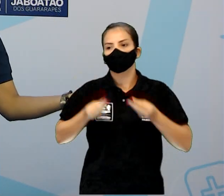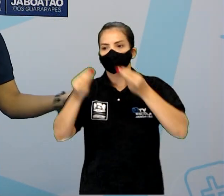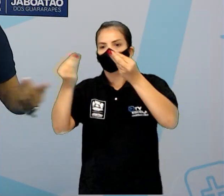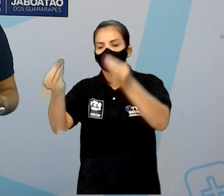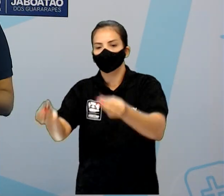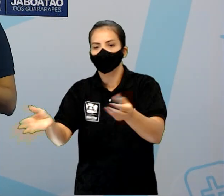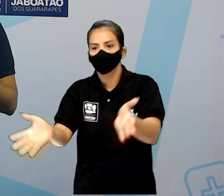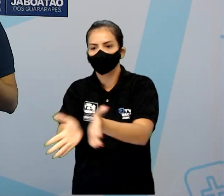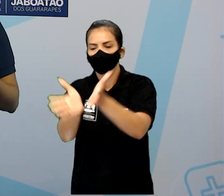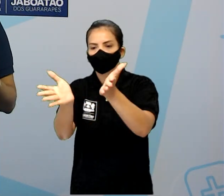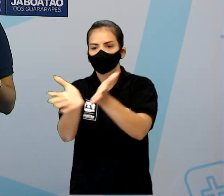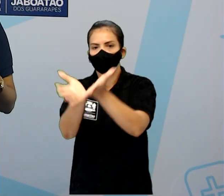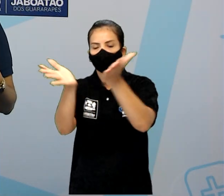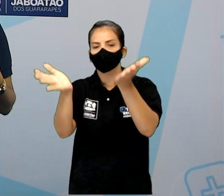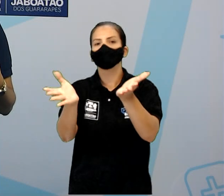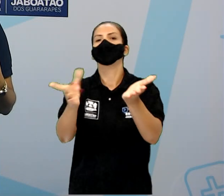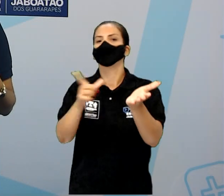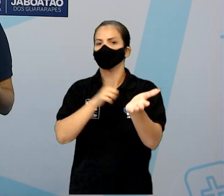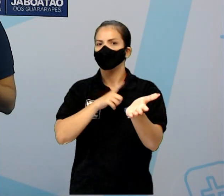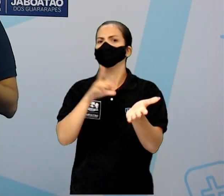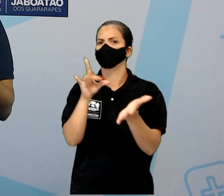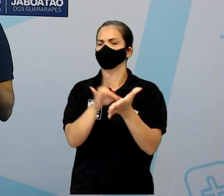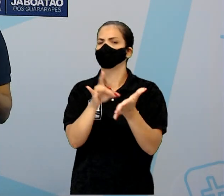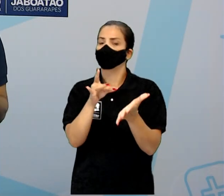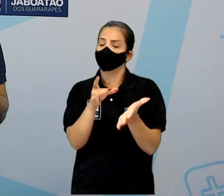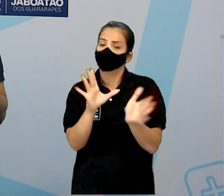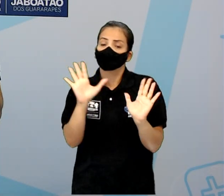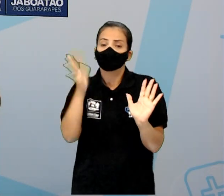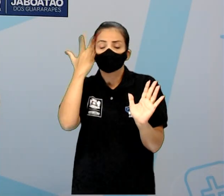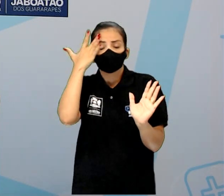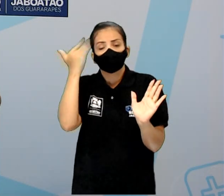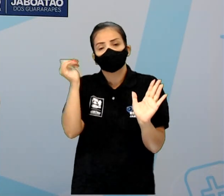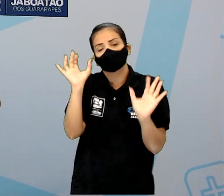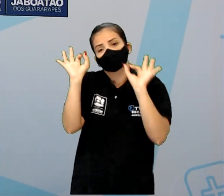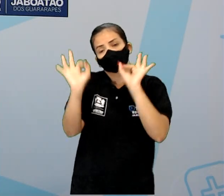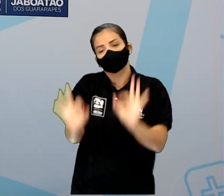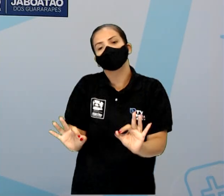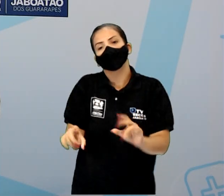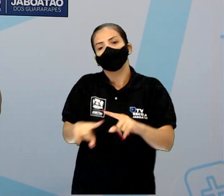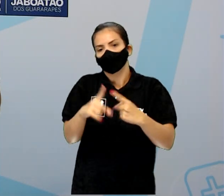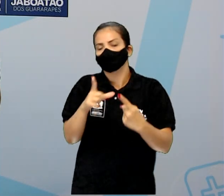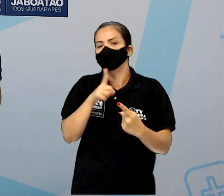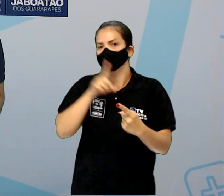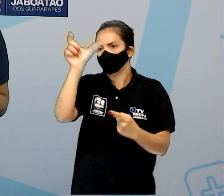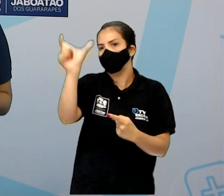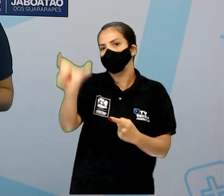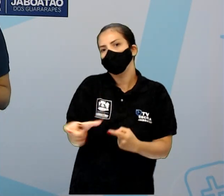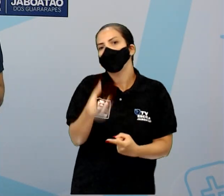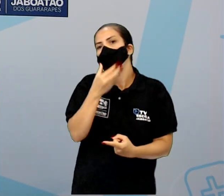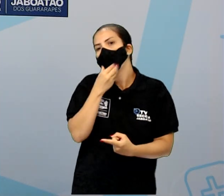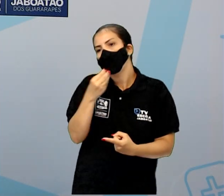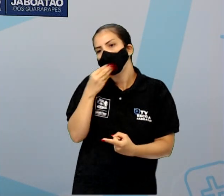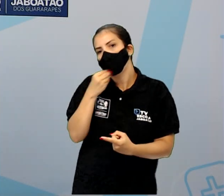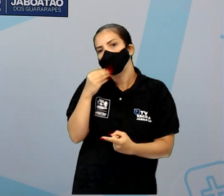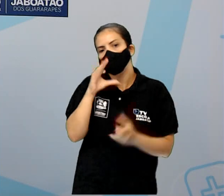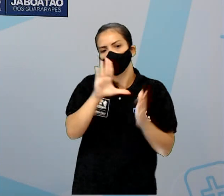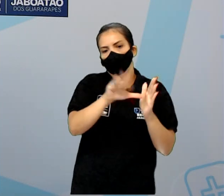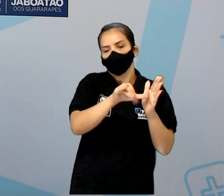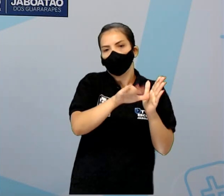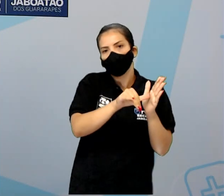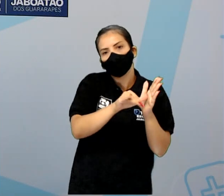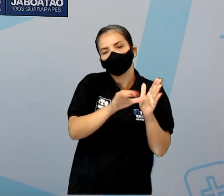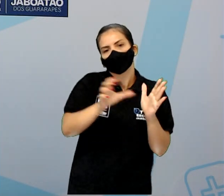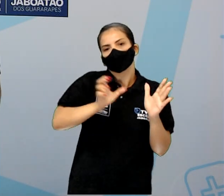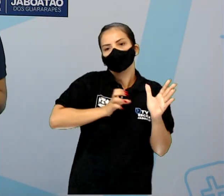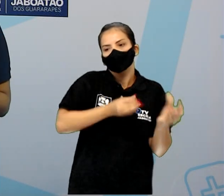pobres. Então, existe e dizem isso. Eu não tenho certeza. Mas, conta que teve um homem. Agora, se era Robin Hood, se ele era aquilo. Tudo